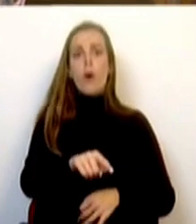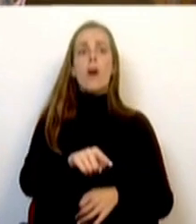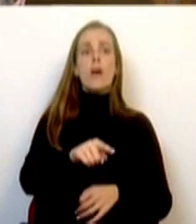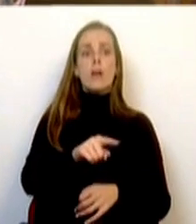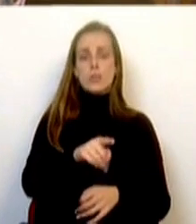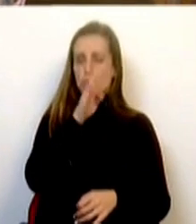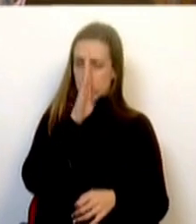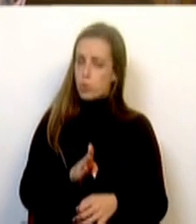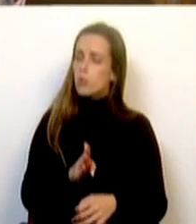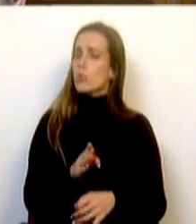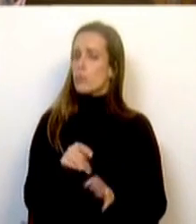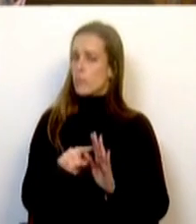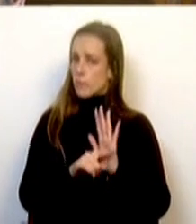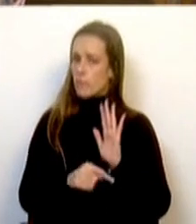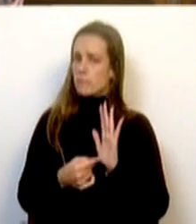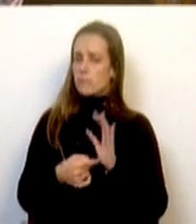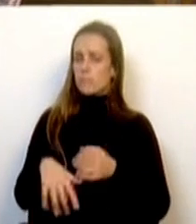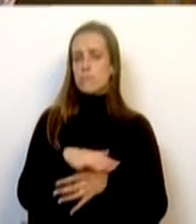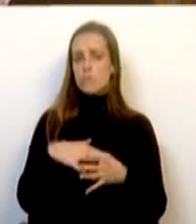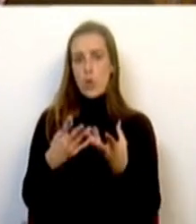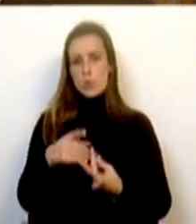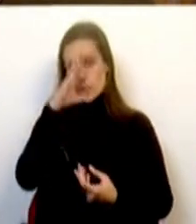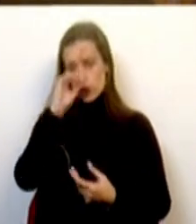justa no âmbito deste Orçamento de Estado. Muito obrigado.